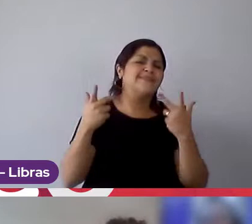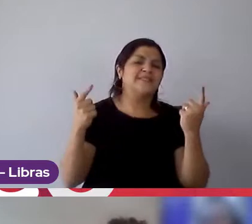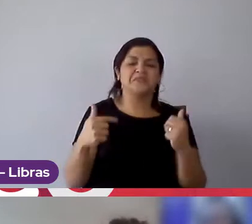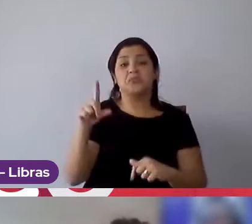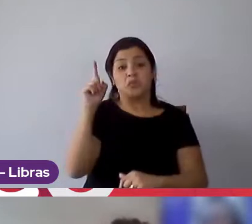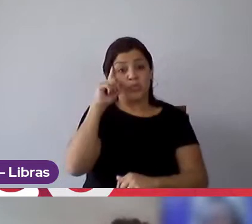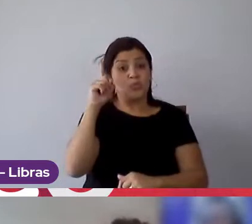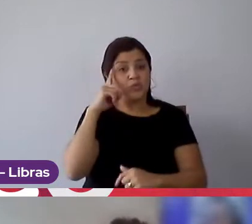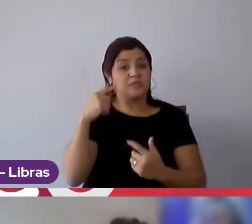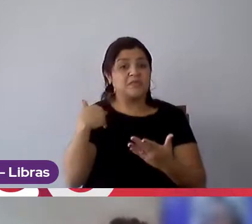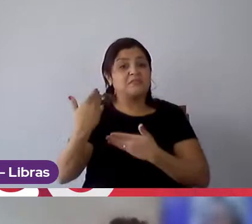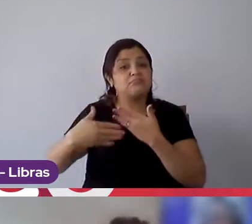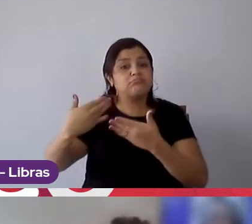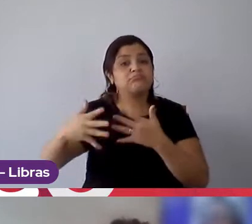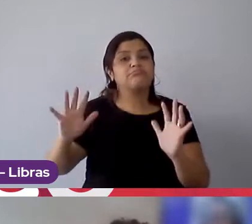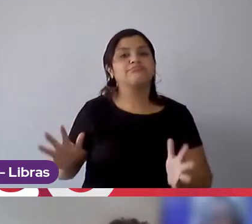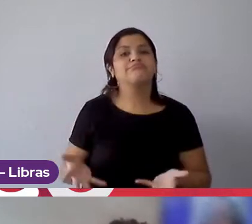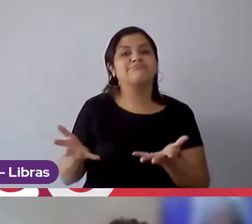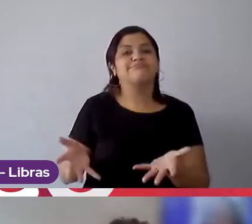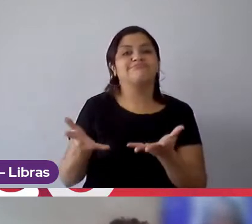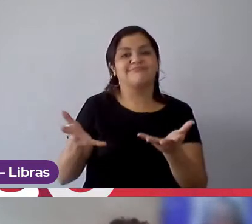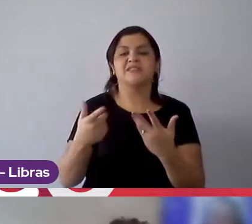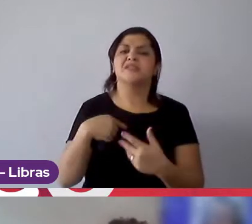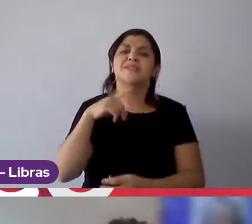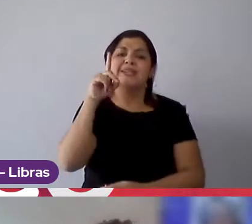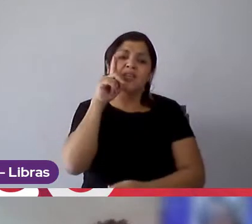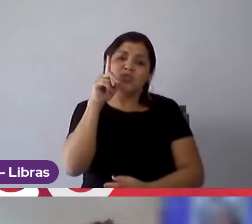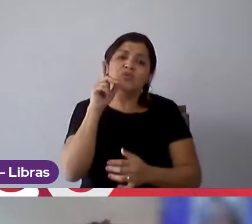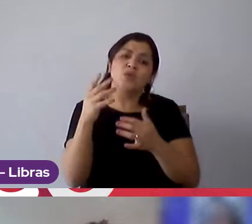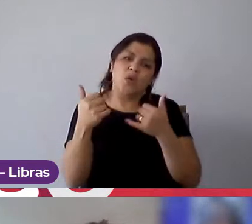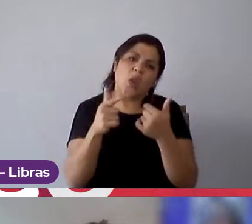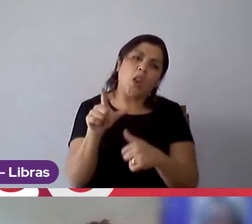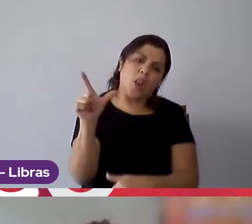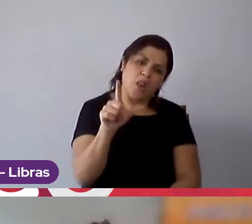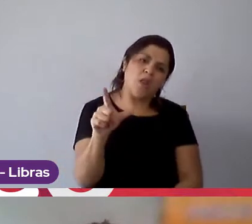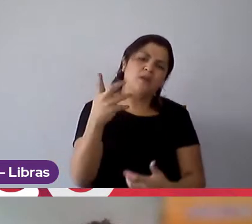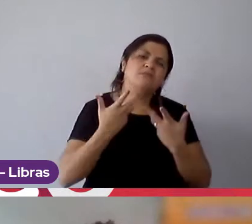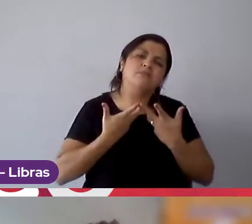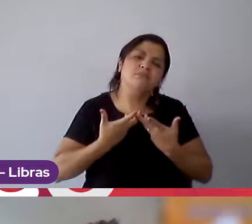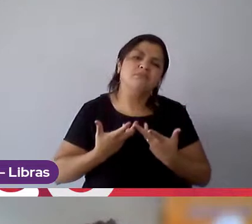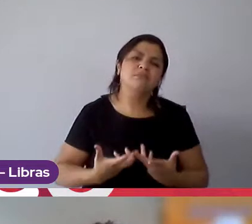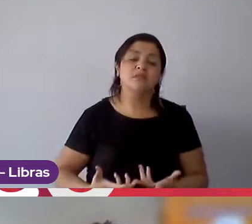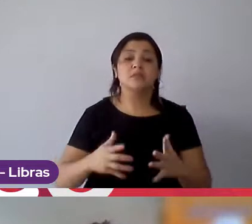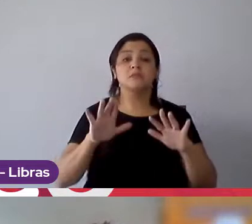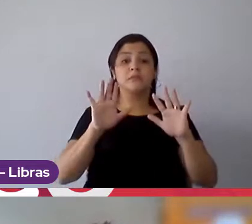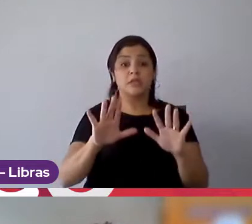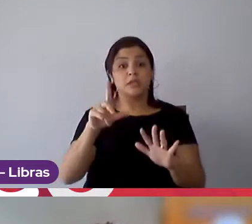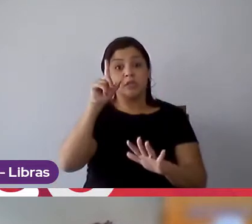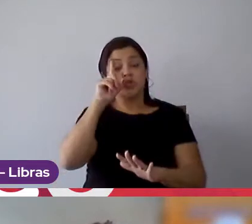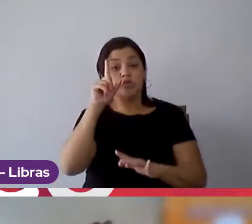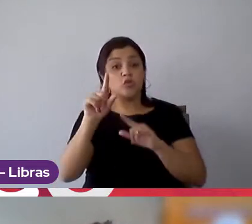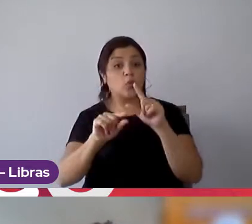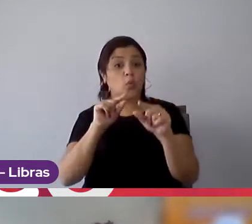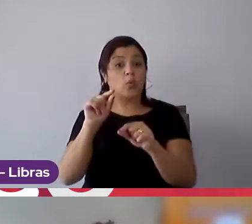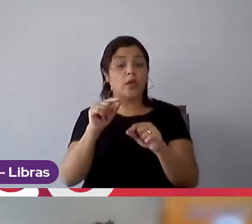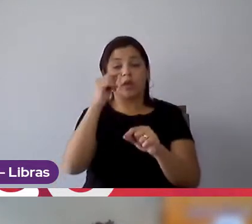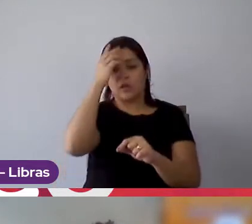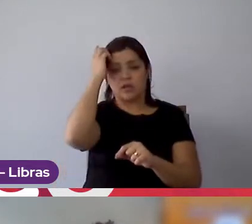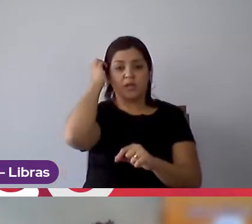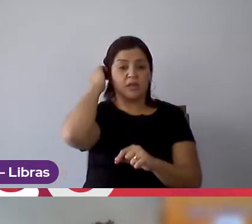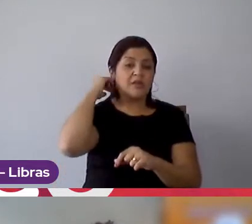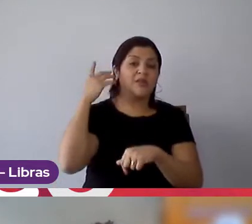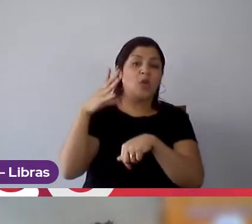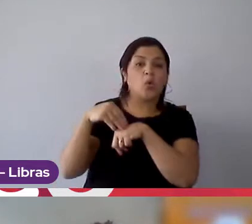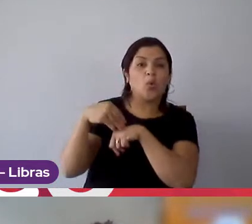encontrar um ponto para se motivar, claro, tem dias que a gente está cansado, mas uma dica, não deixe que o